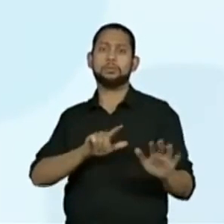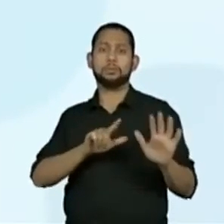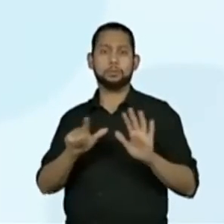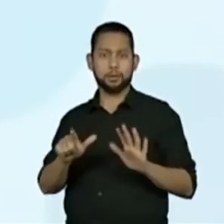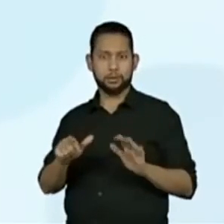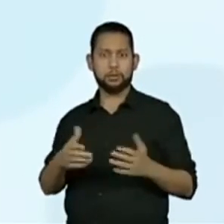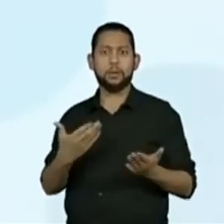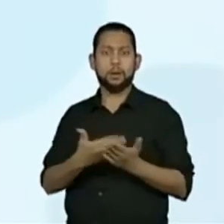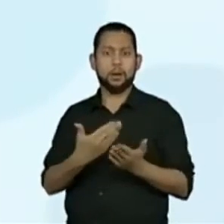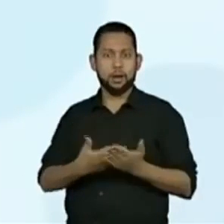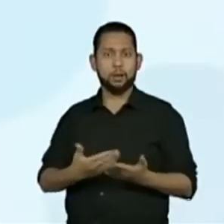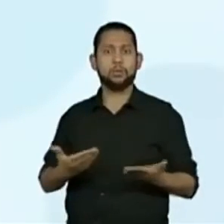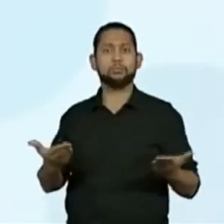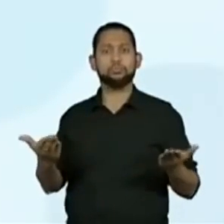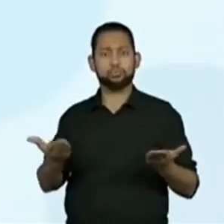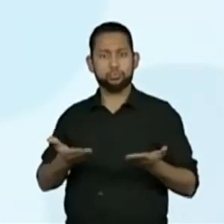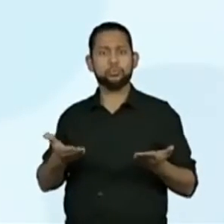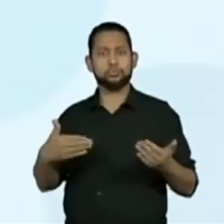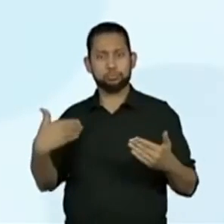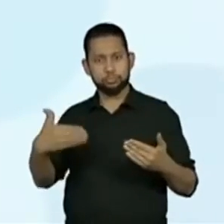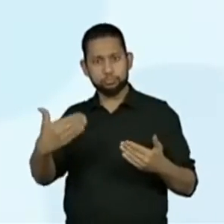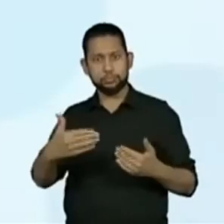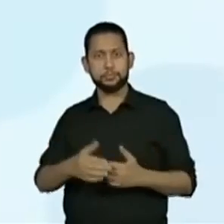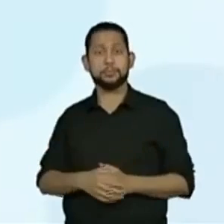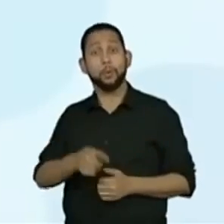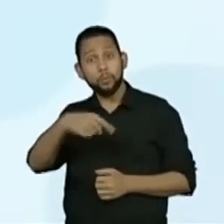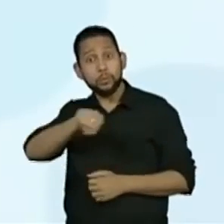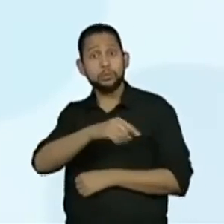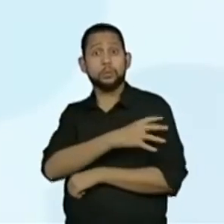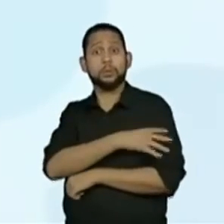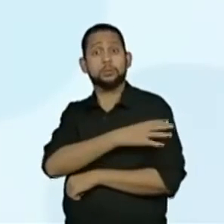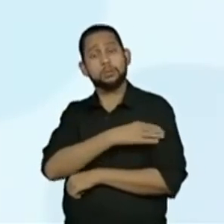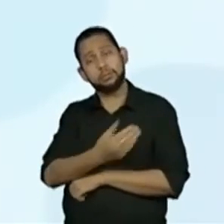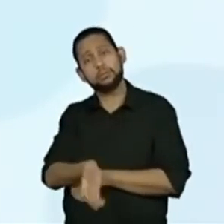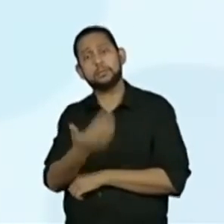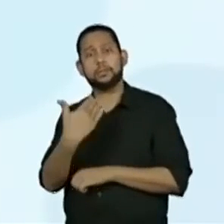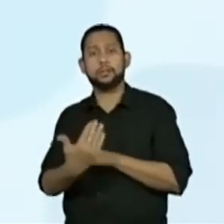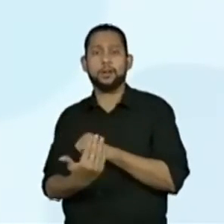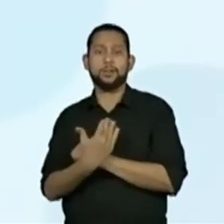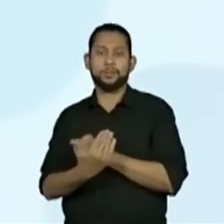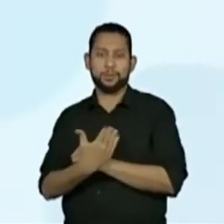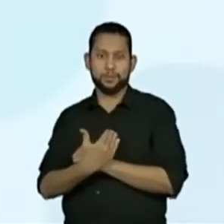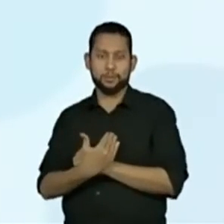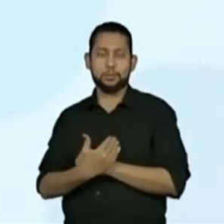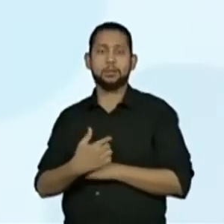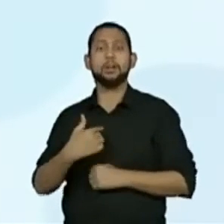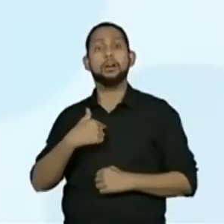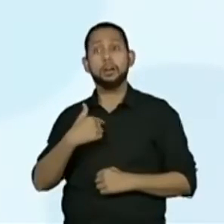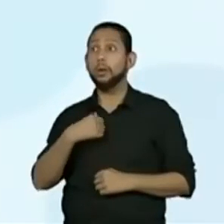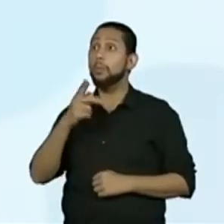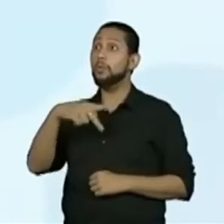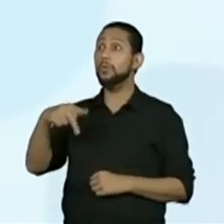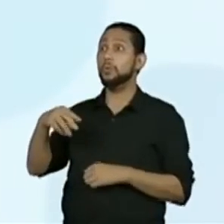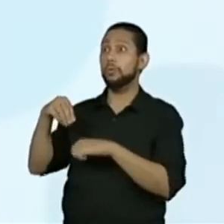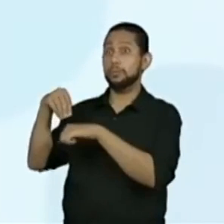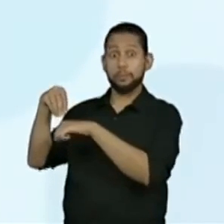nessas duas aulas, tá? Então, agora, aluno do quarto ano contribui e o professor traz para mim as respostas, ok?